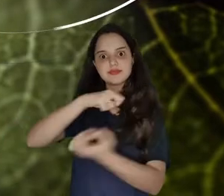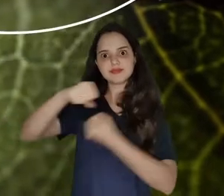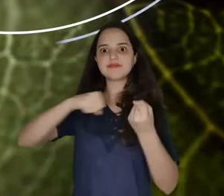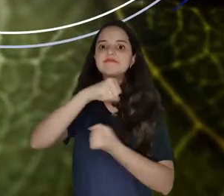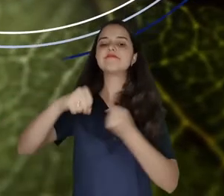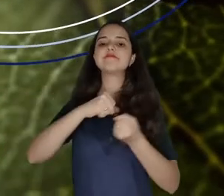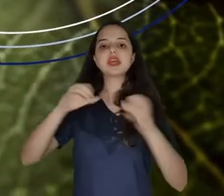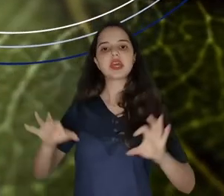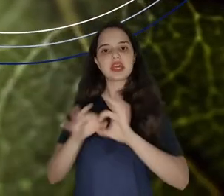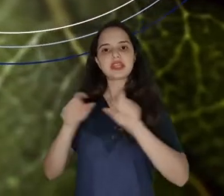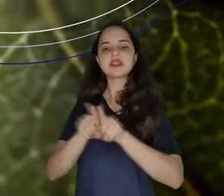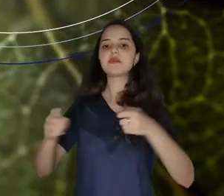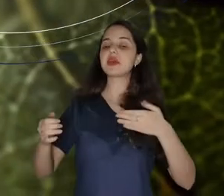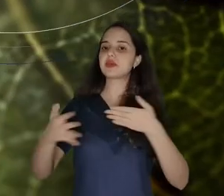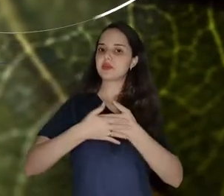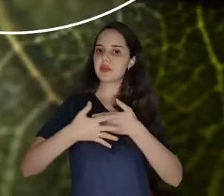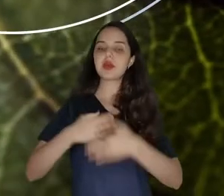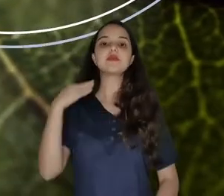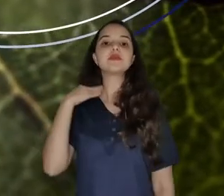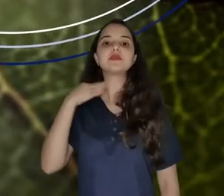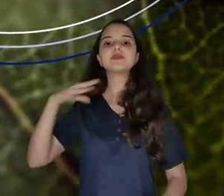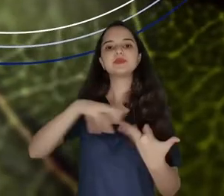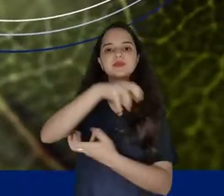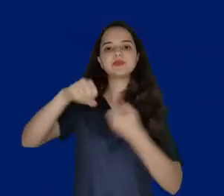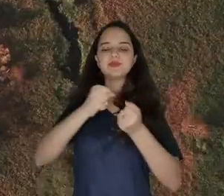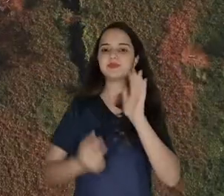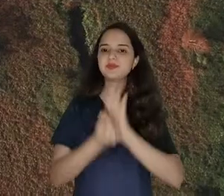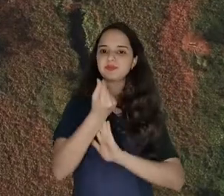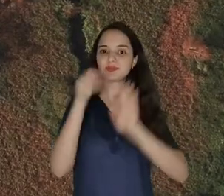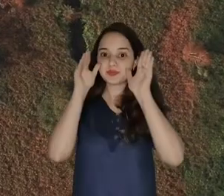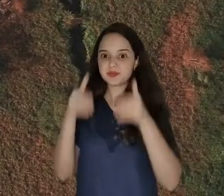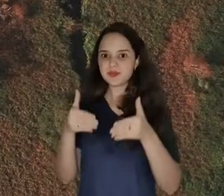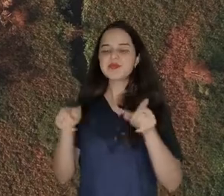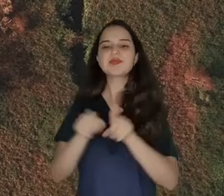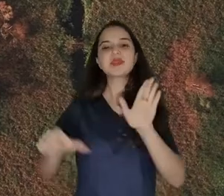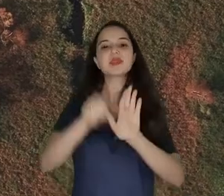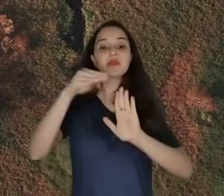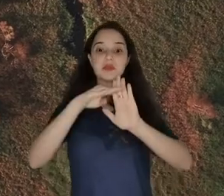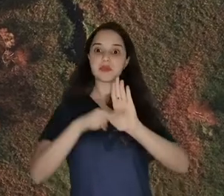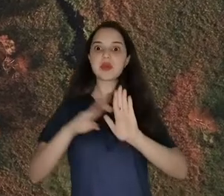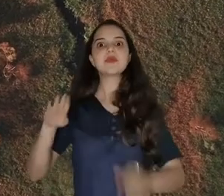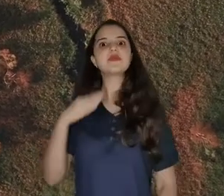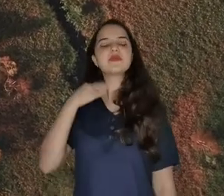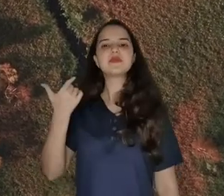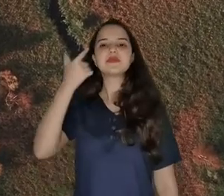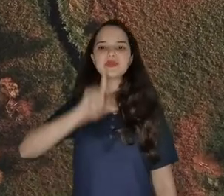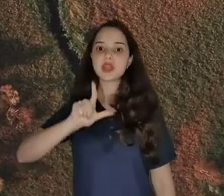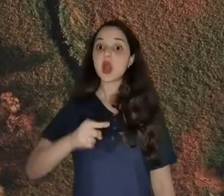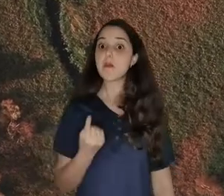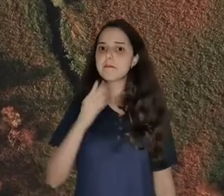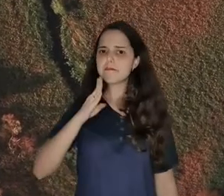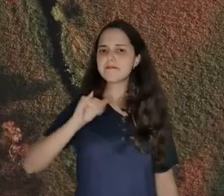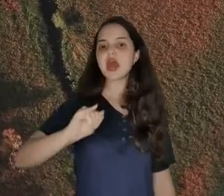sustentáveis atrelados ao framework do banco para finanças sustentáveis. Na primeira rodada do programa, o banco atingiu